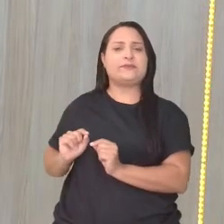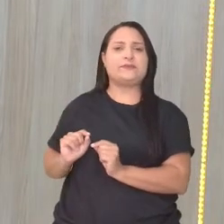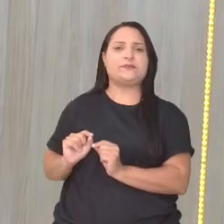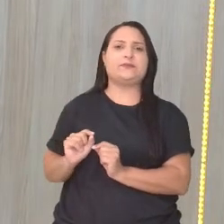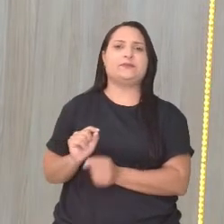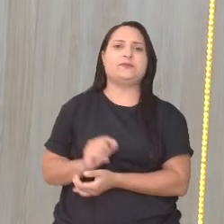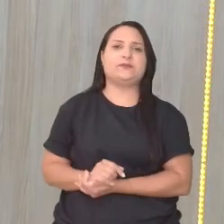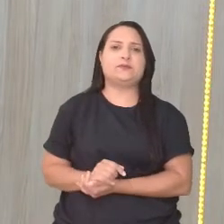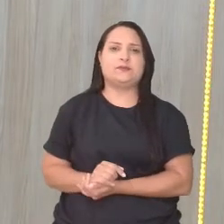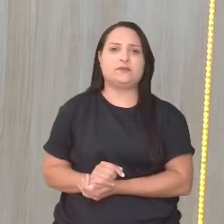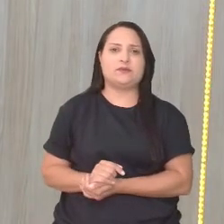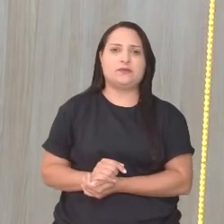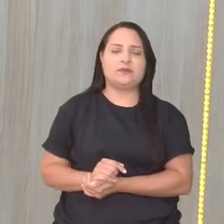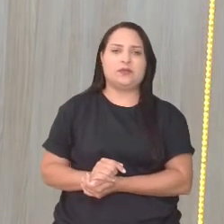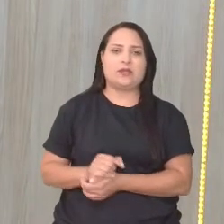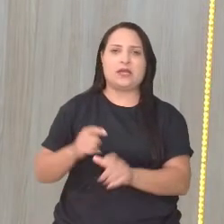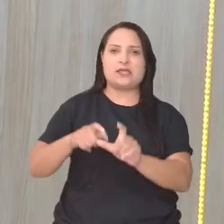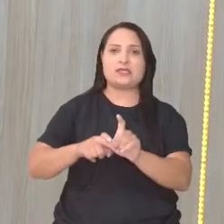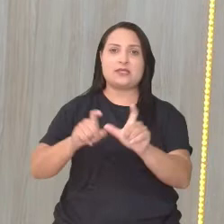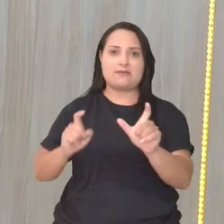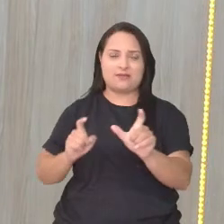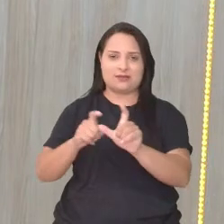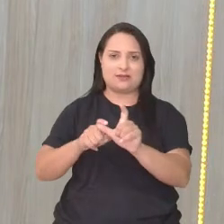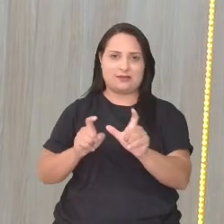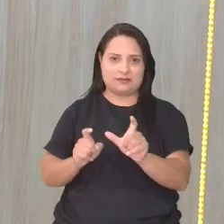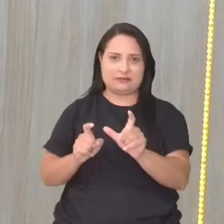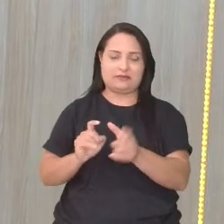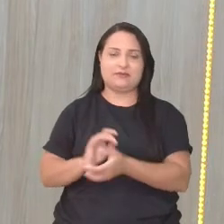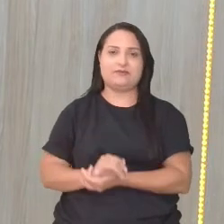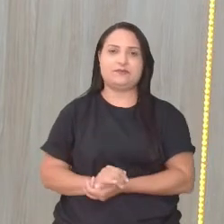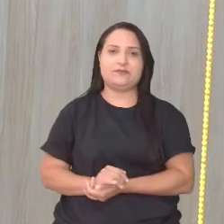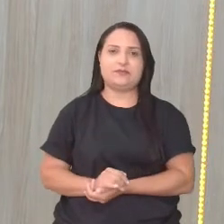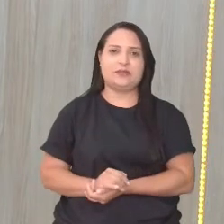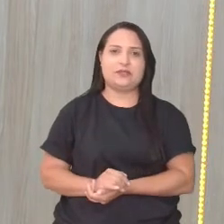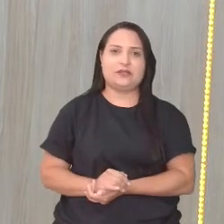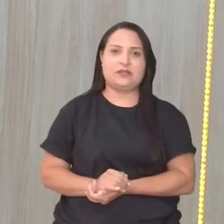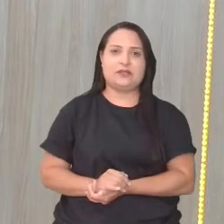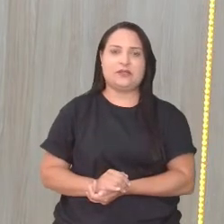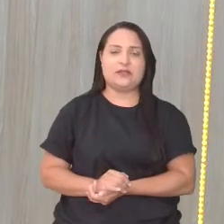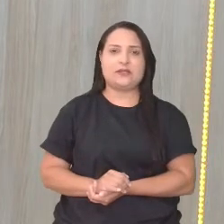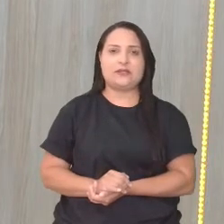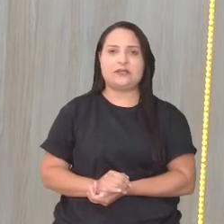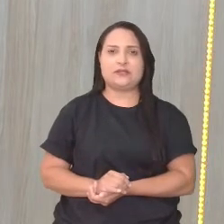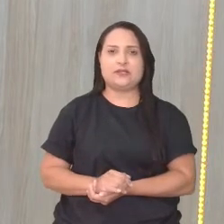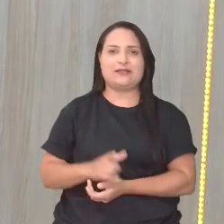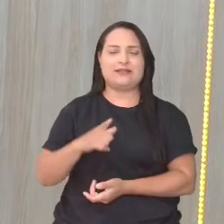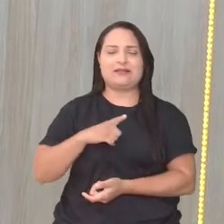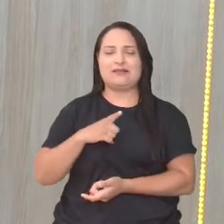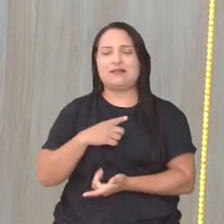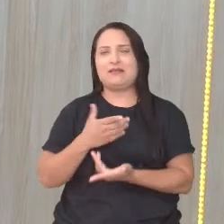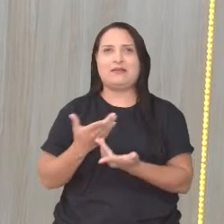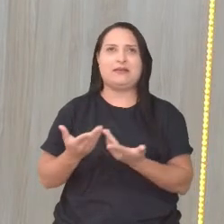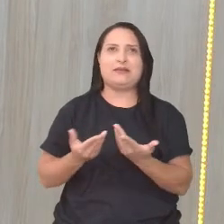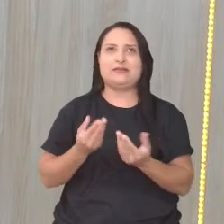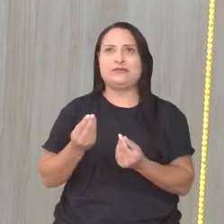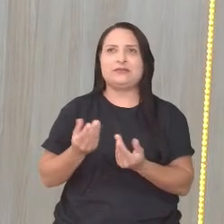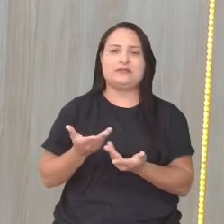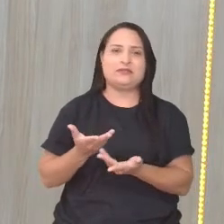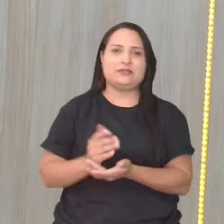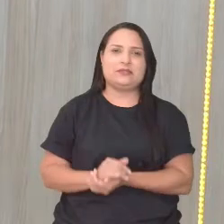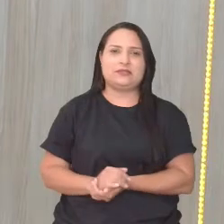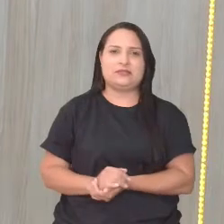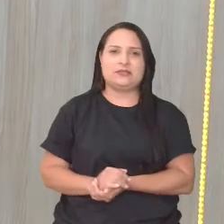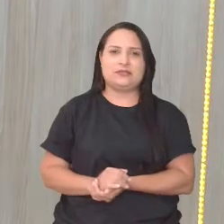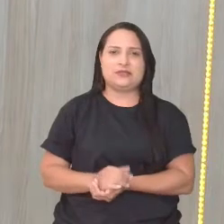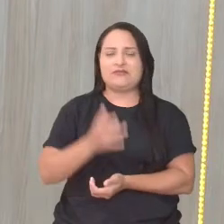independência do Brasil. A gente viu que não foi uma coisa tão linear, né? Não foi uma coisa